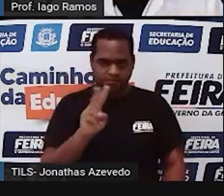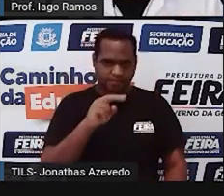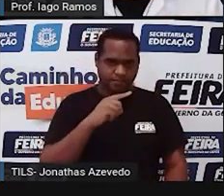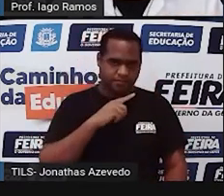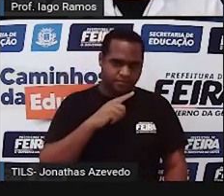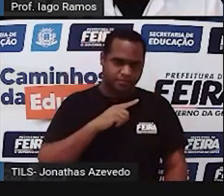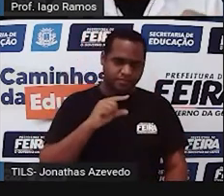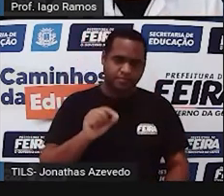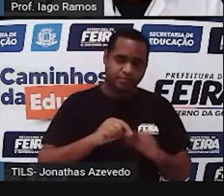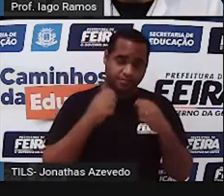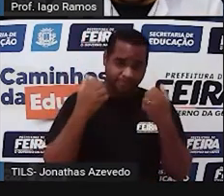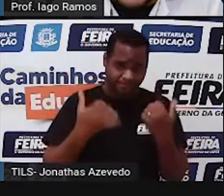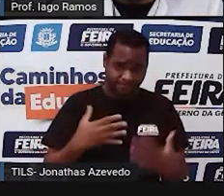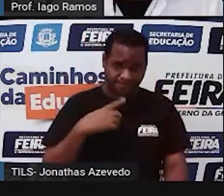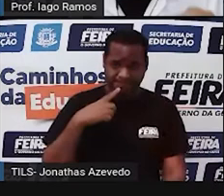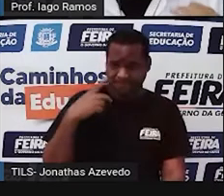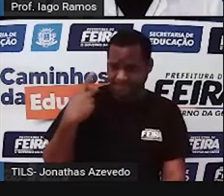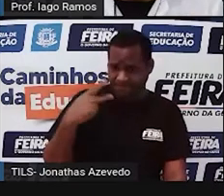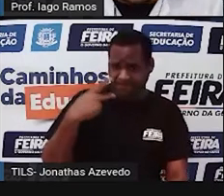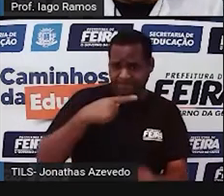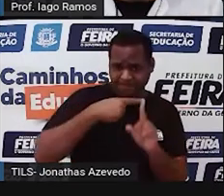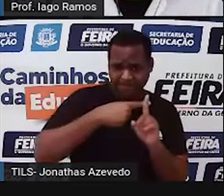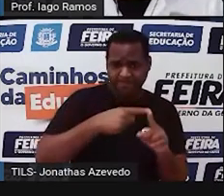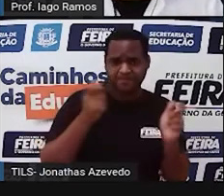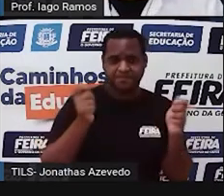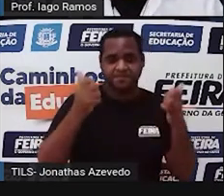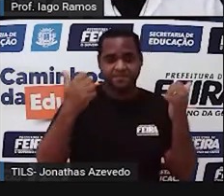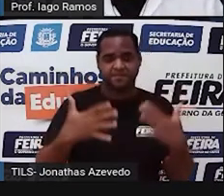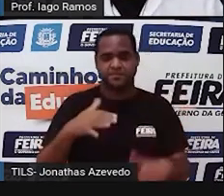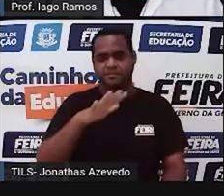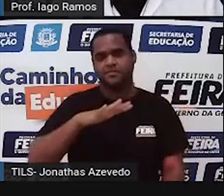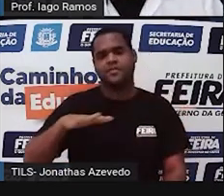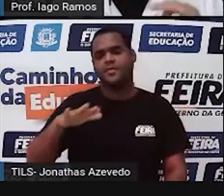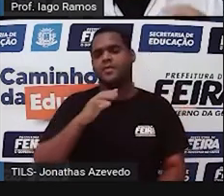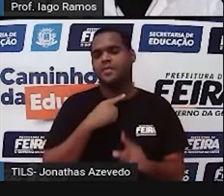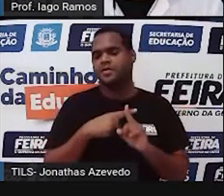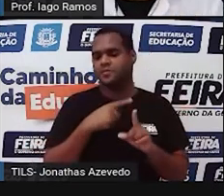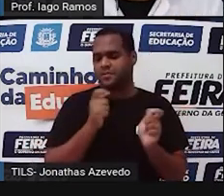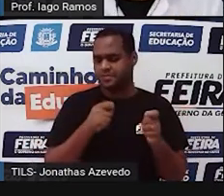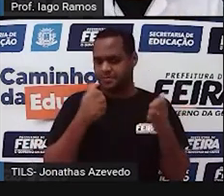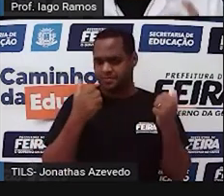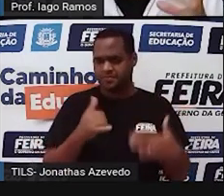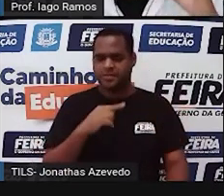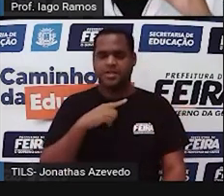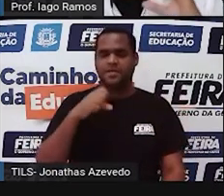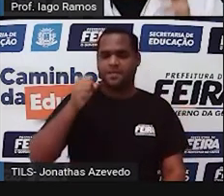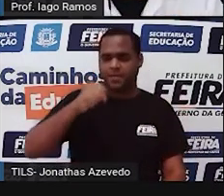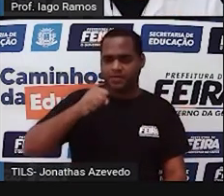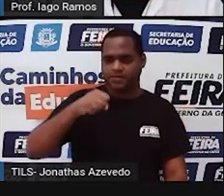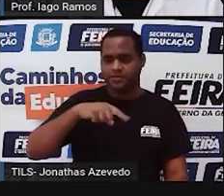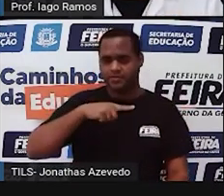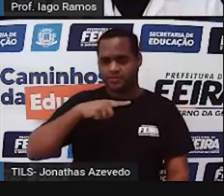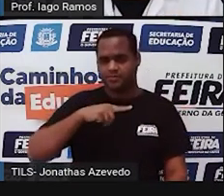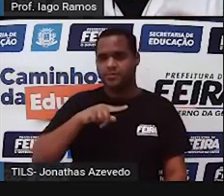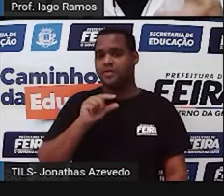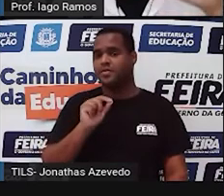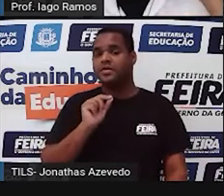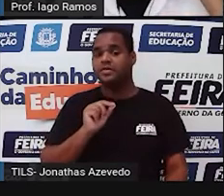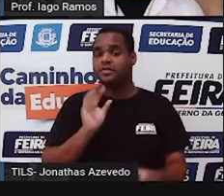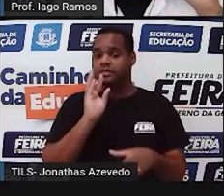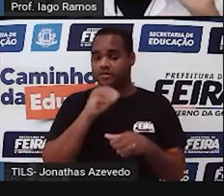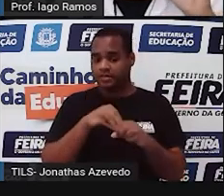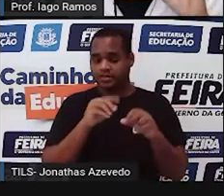Você vai fazer a soma das medidas desses ângulos. Um triângulo com os três ângulos lá dentro,